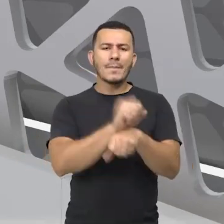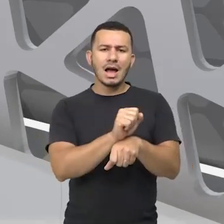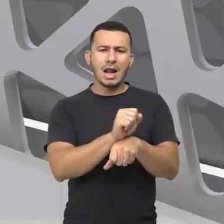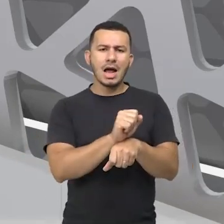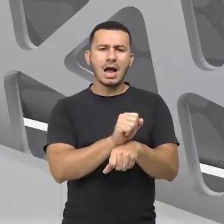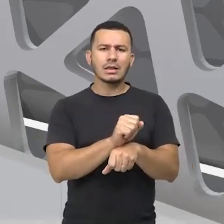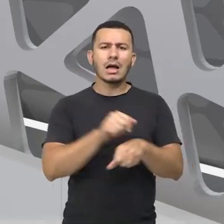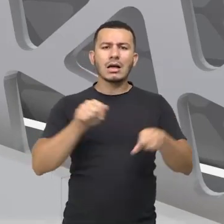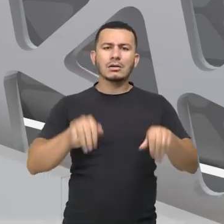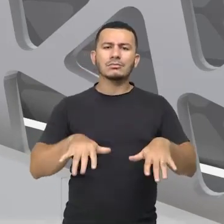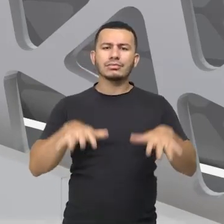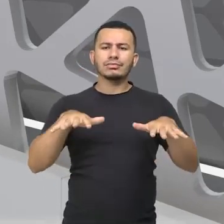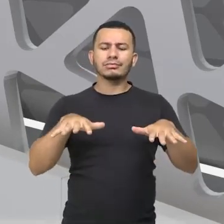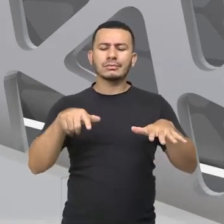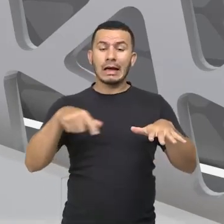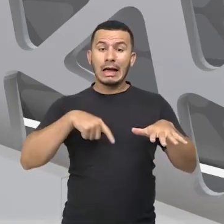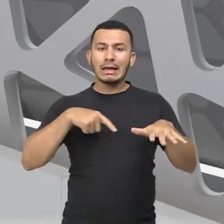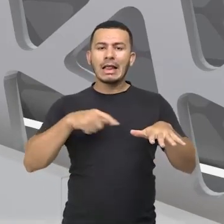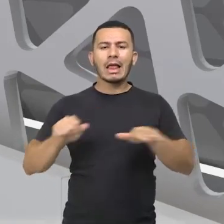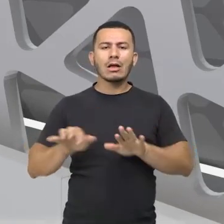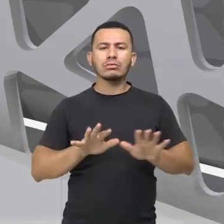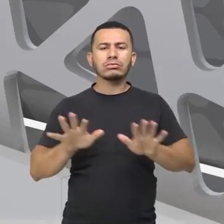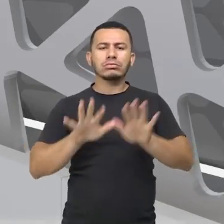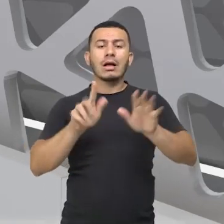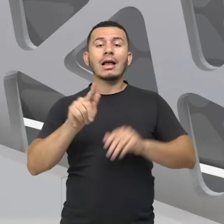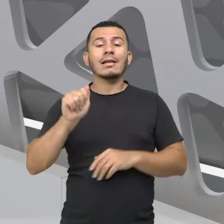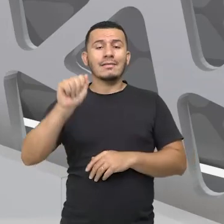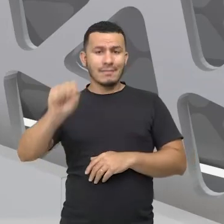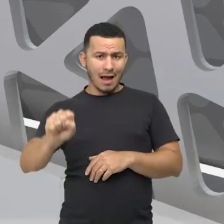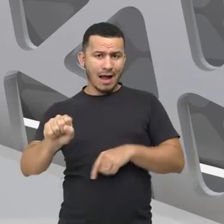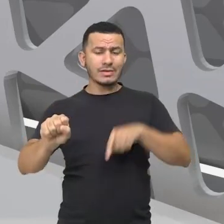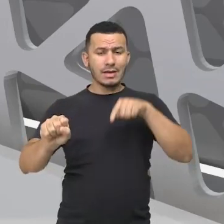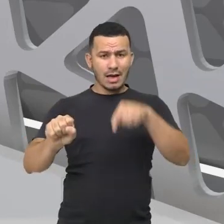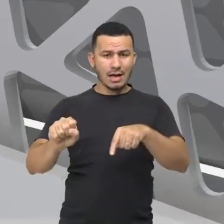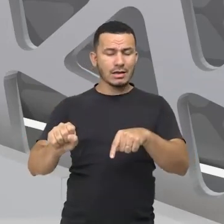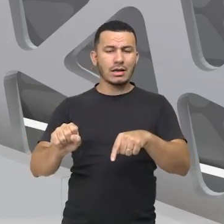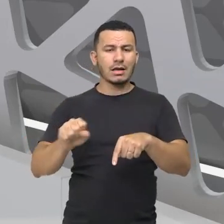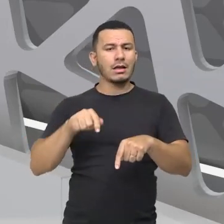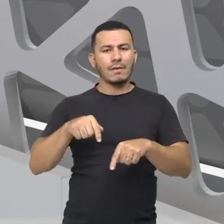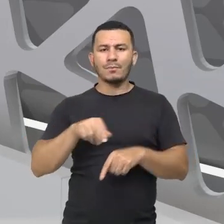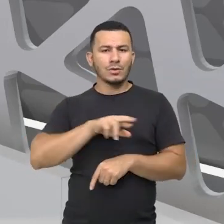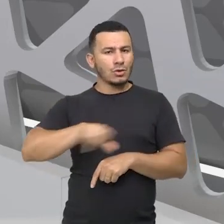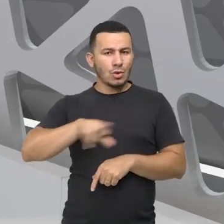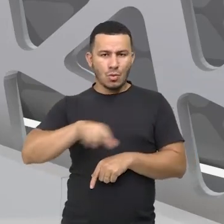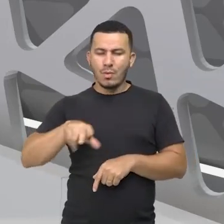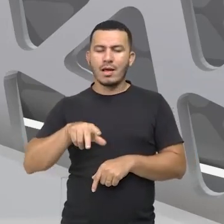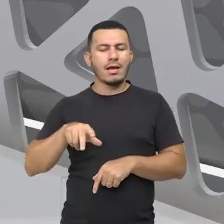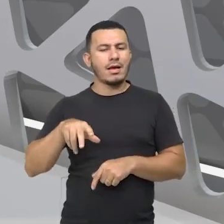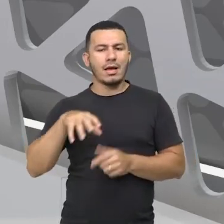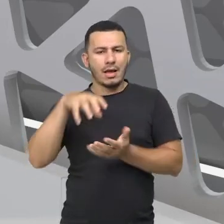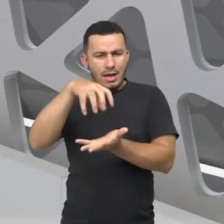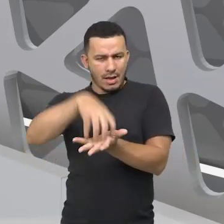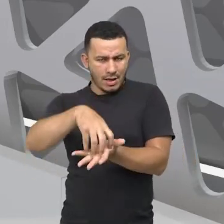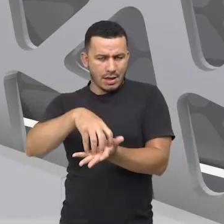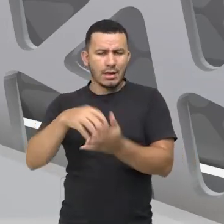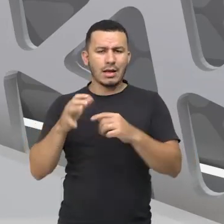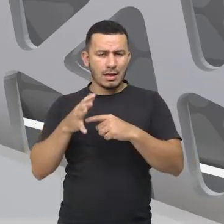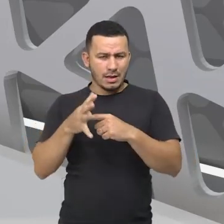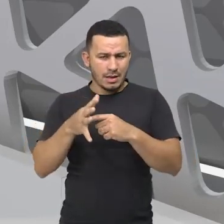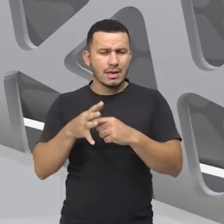vai gerar diversos gases do efeito estufa, então, não vai ser considerada as usinas hidrelétricas na Amazônia de energia